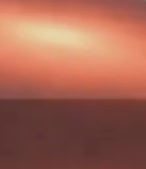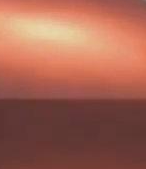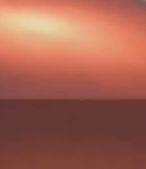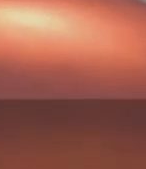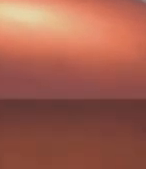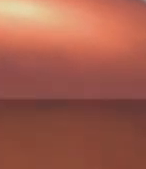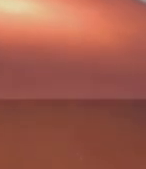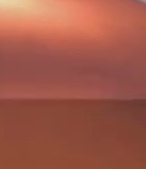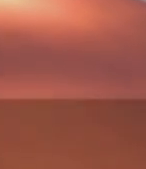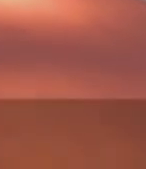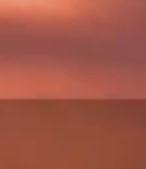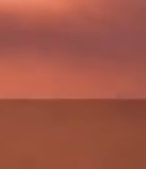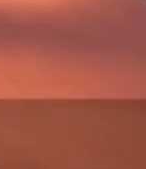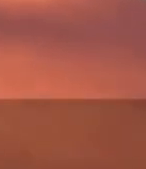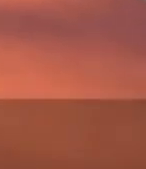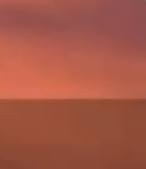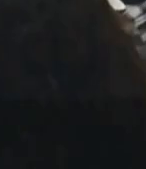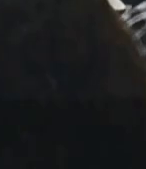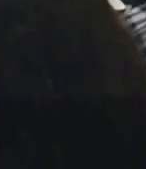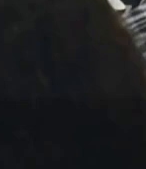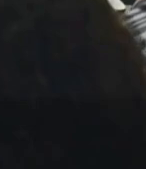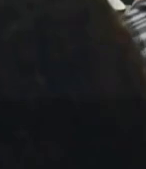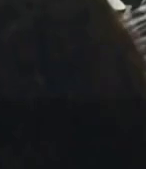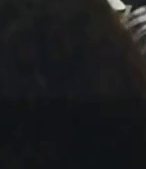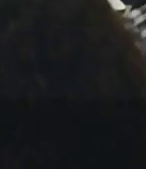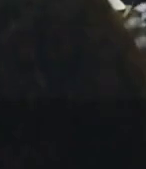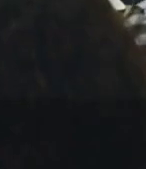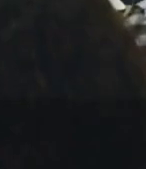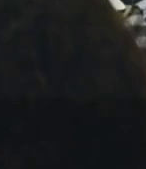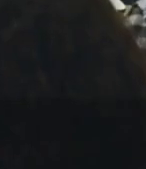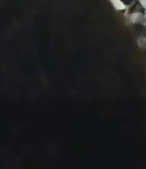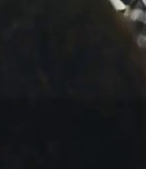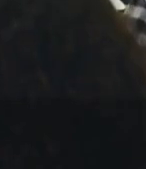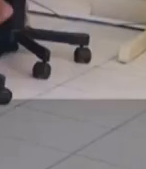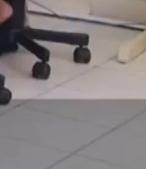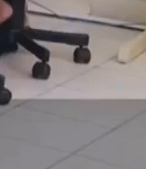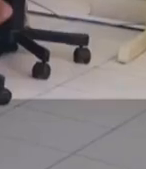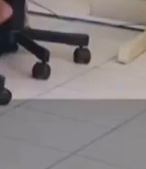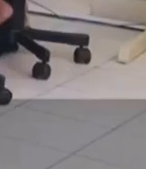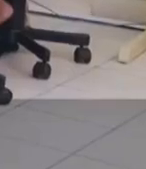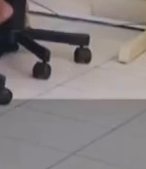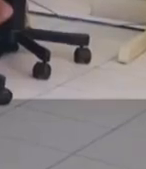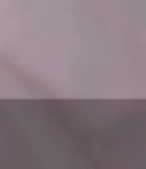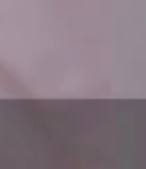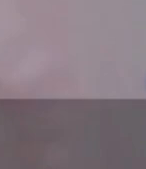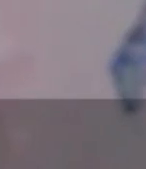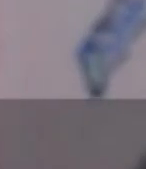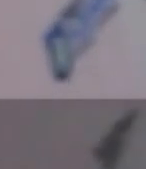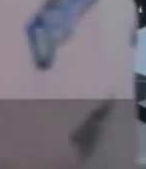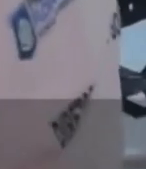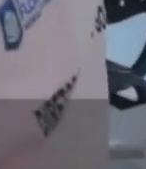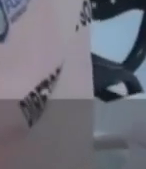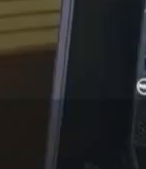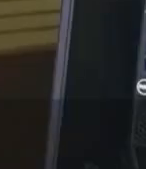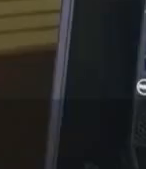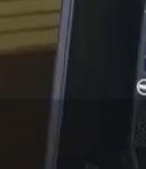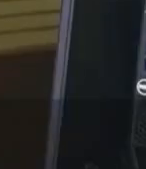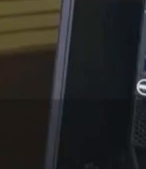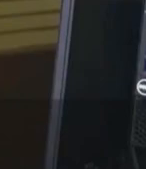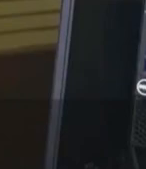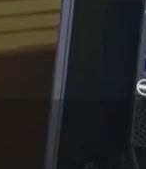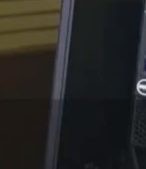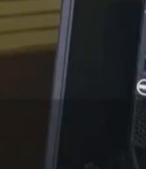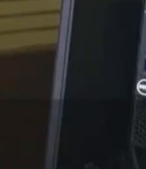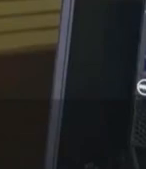e insere jovens ao mundo do trabalho. Uma história construída há mais de 30 anos com ética, credibilidade e